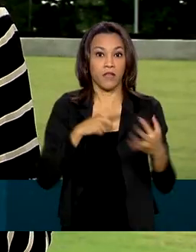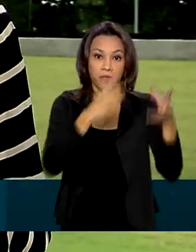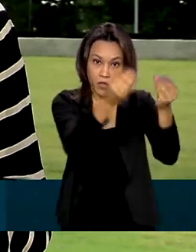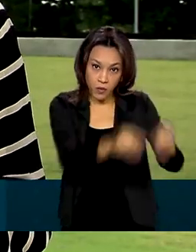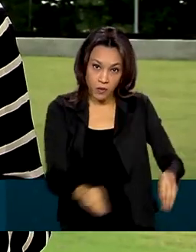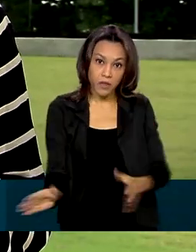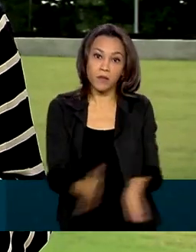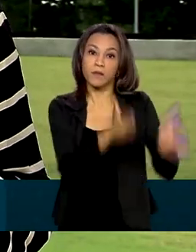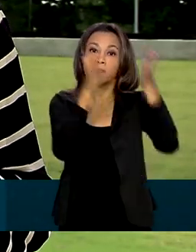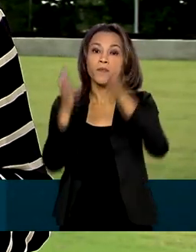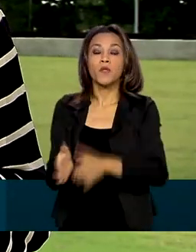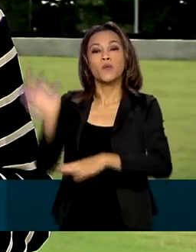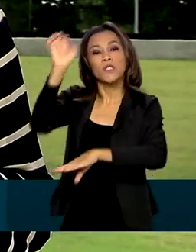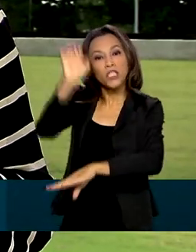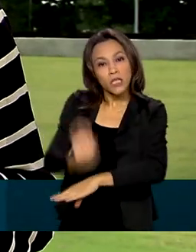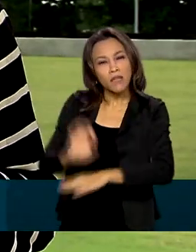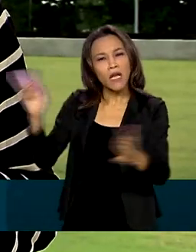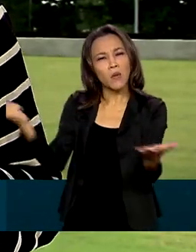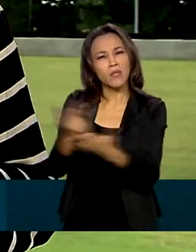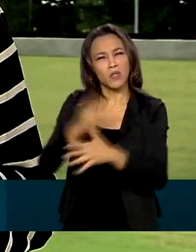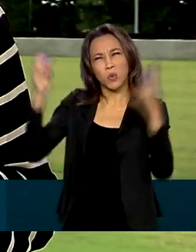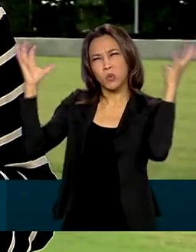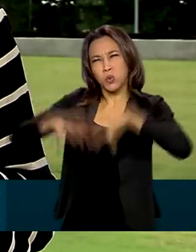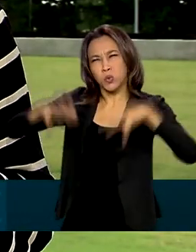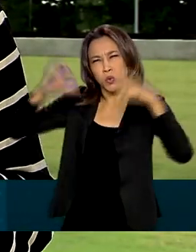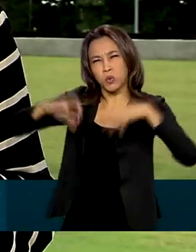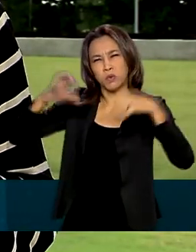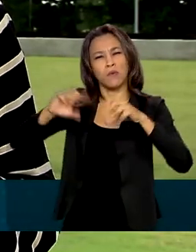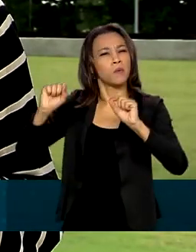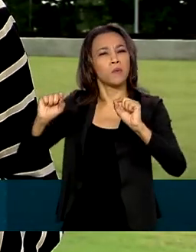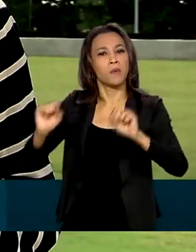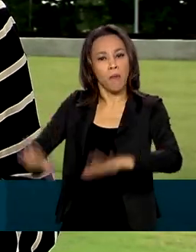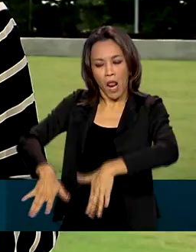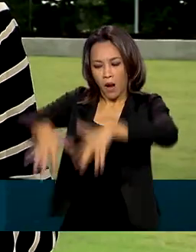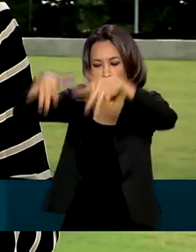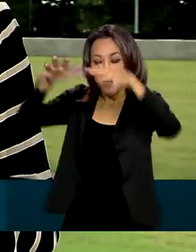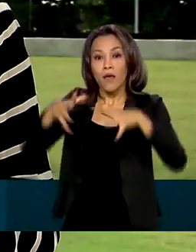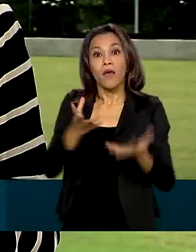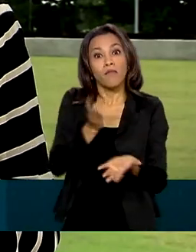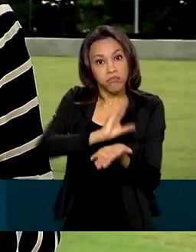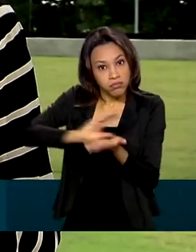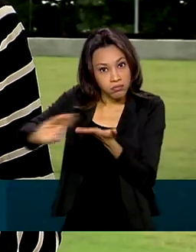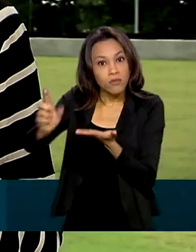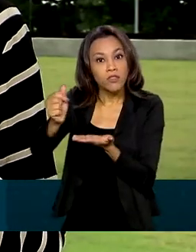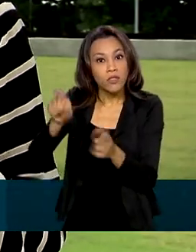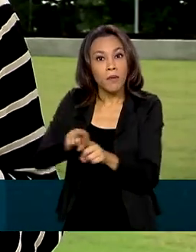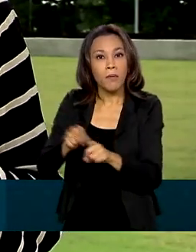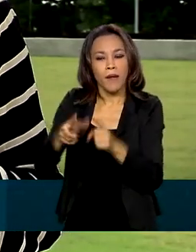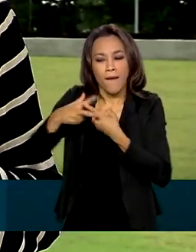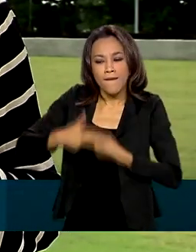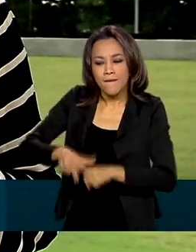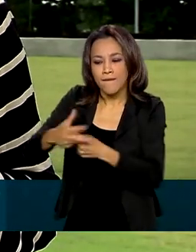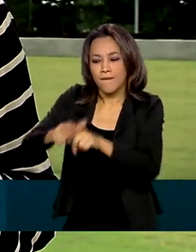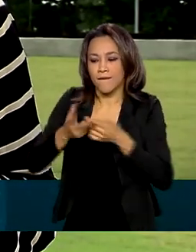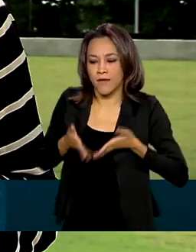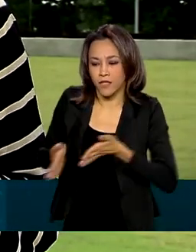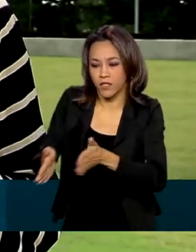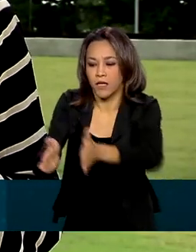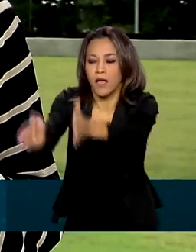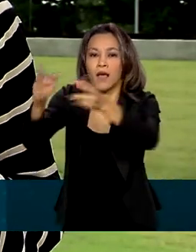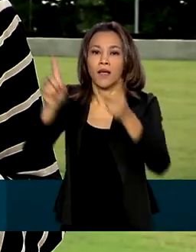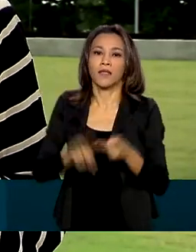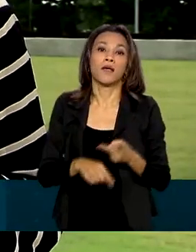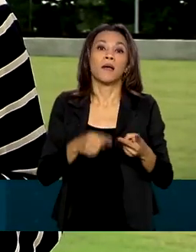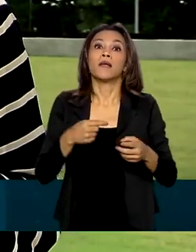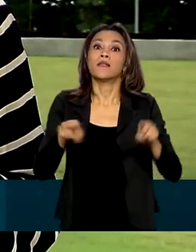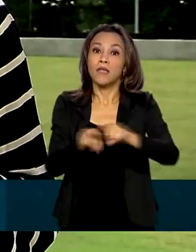estados, atingidos pelas fortes chuvas, receberam recursos para a recuperação de estradas, restabelecimento de